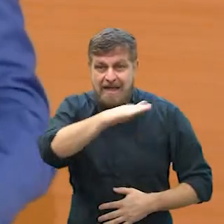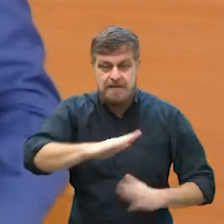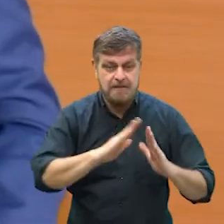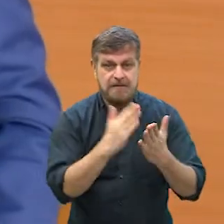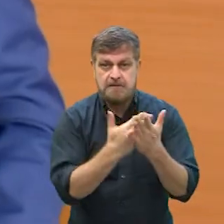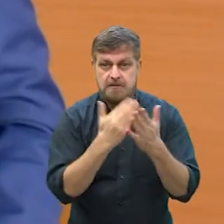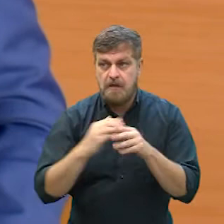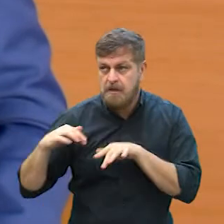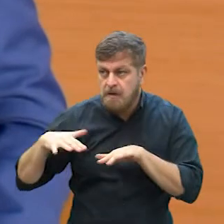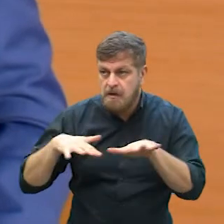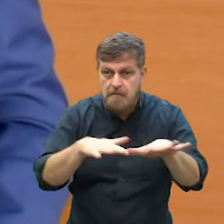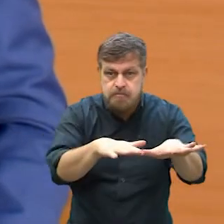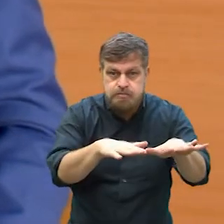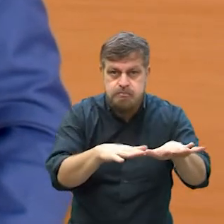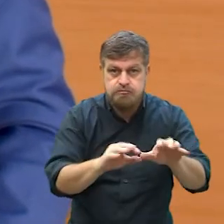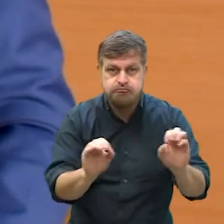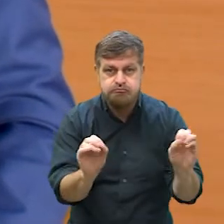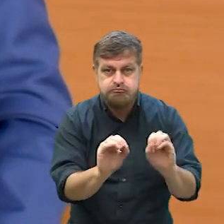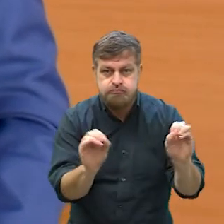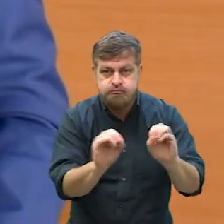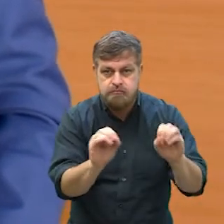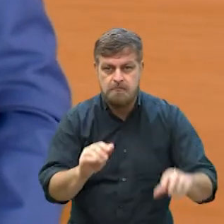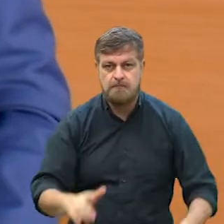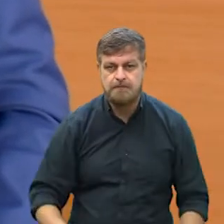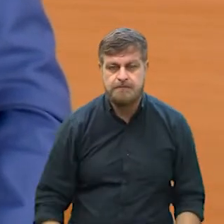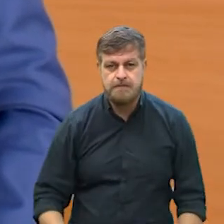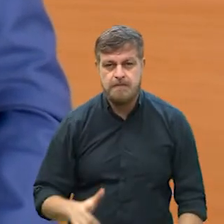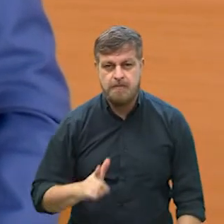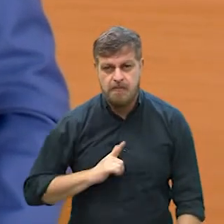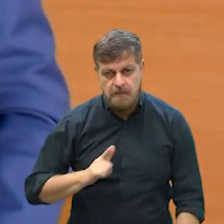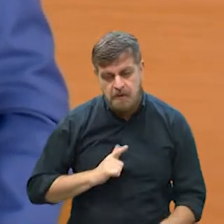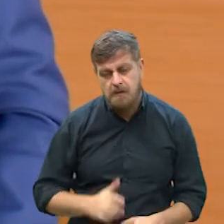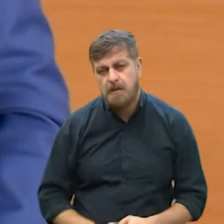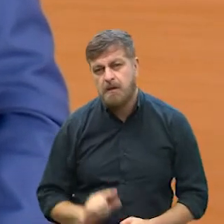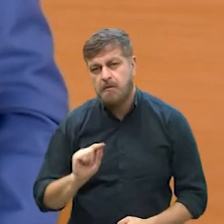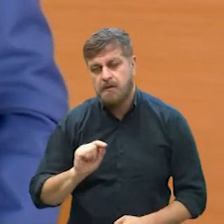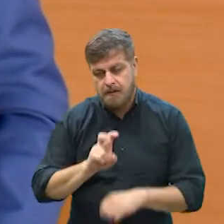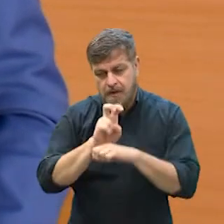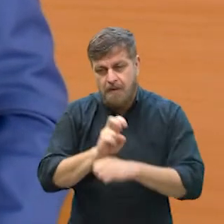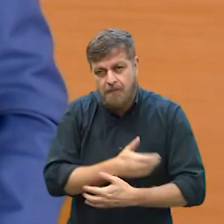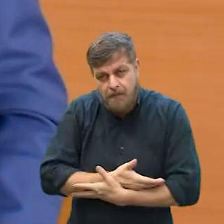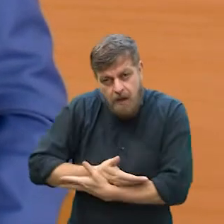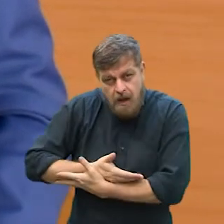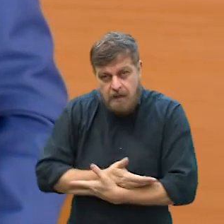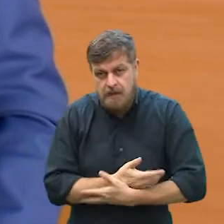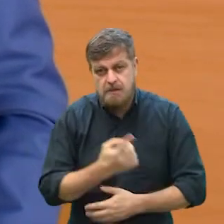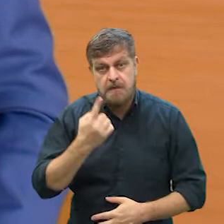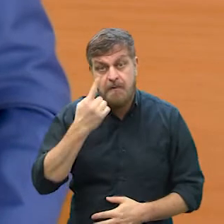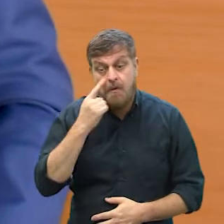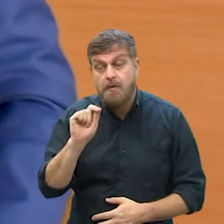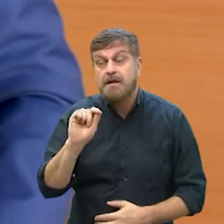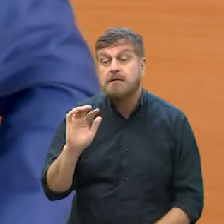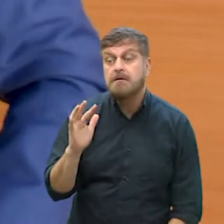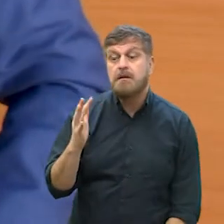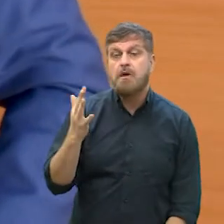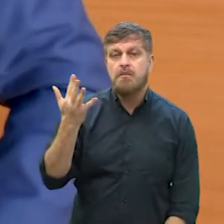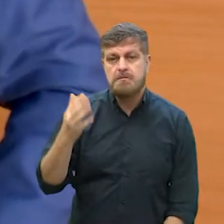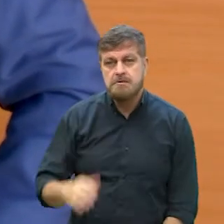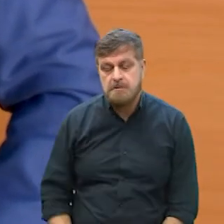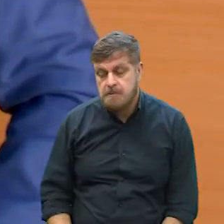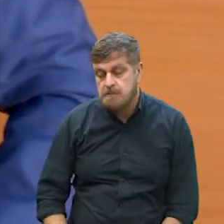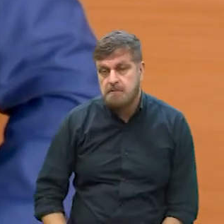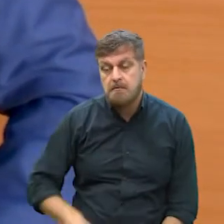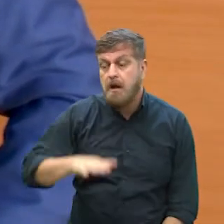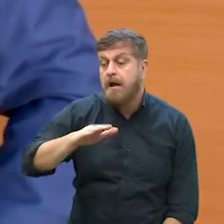crianças também não estão indo para as aulas. Saindo daqui eu vou visitar mais uma creche para ver realmente o que está acontecendo,